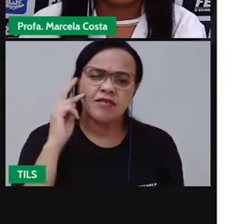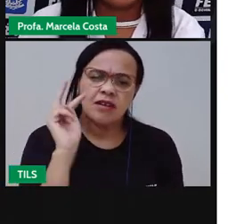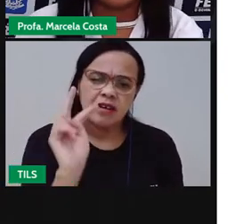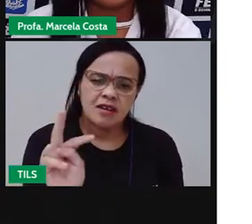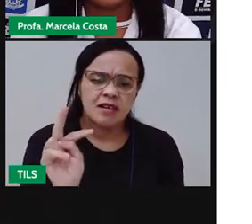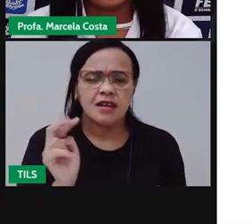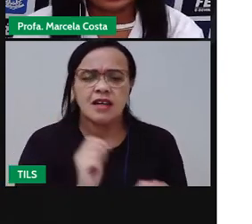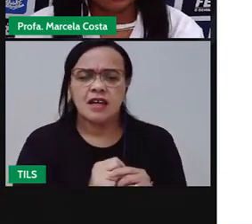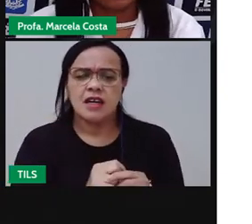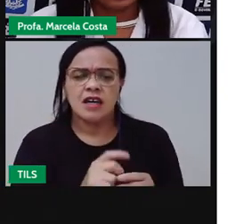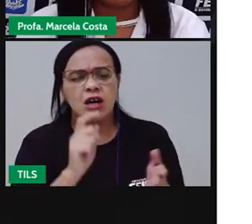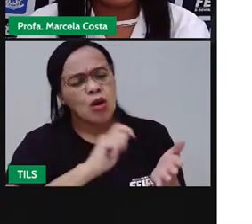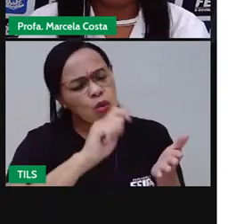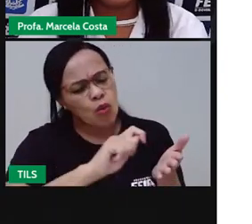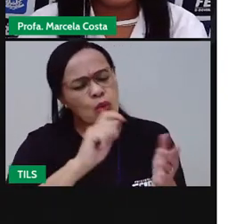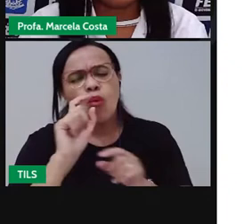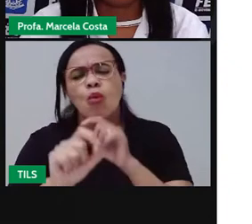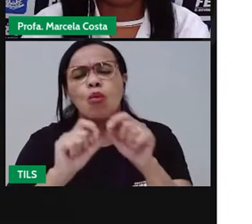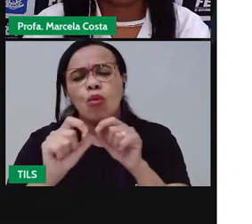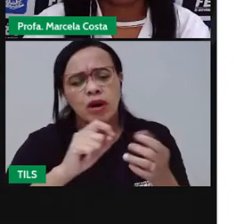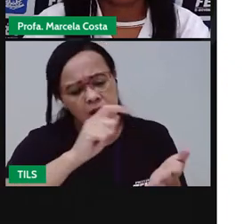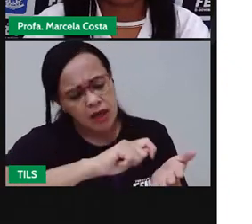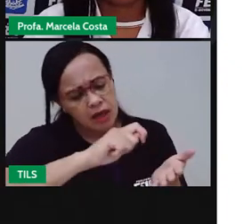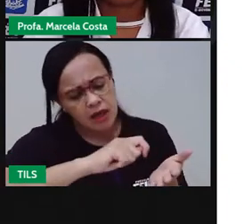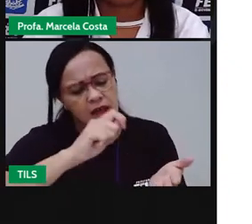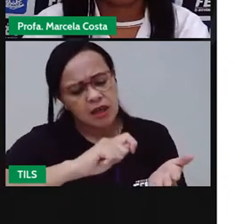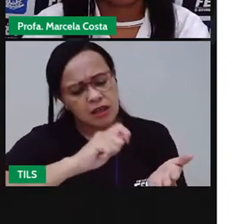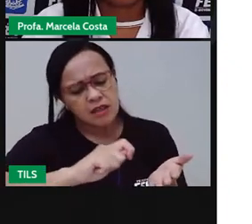aqui o que ela queria contar para a amiga.